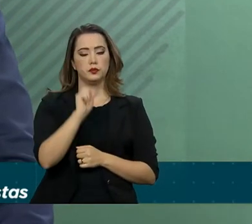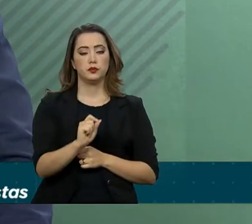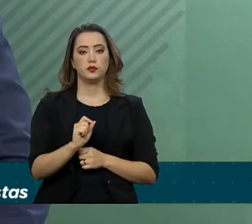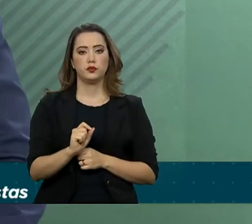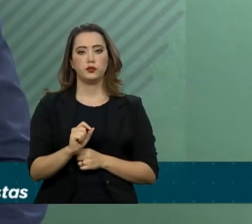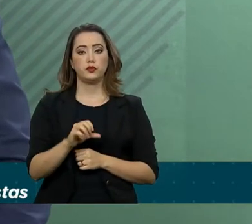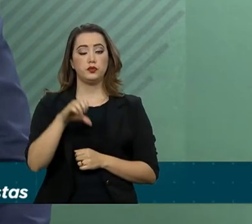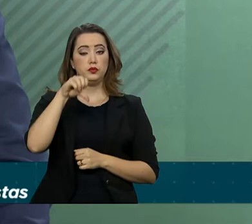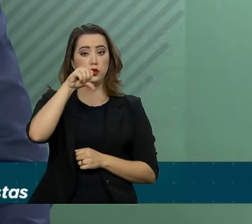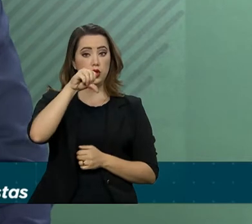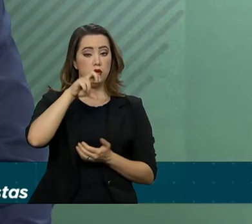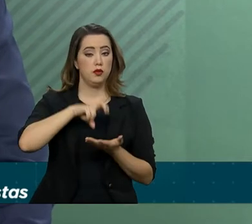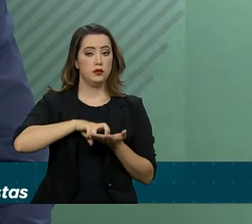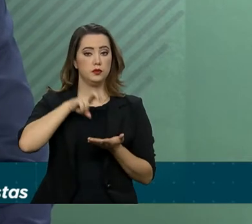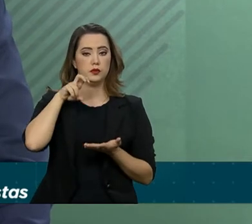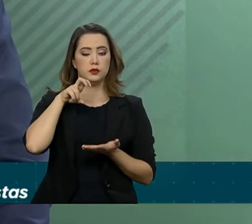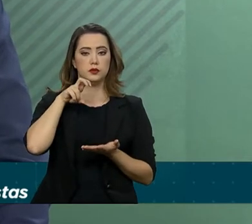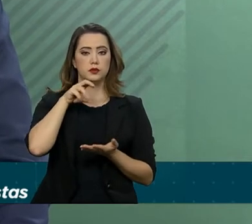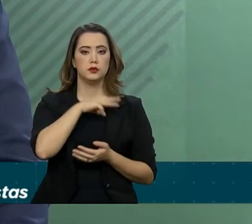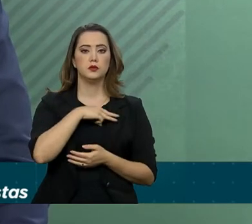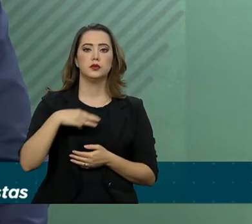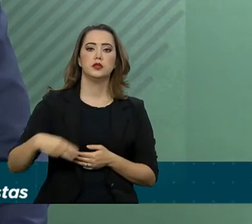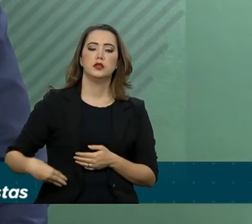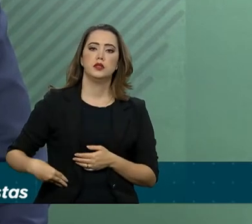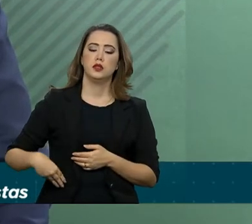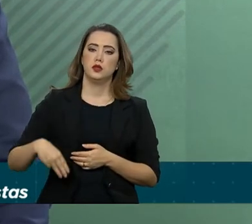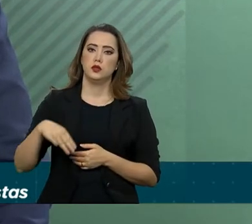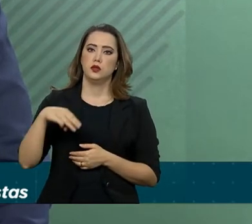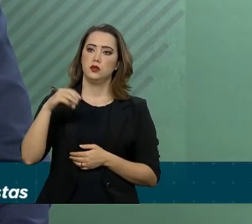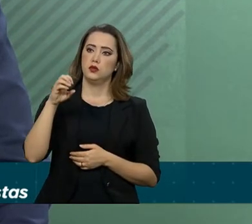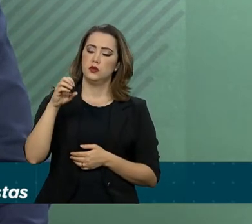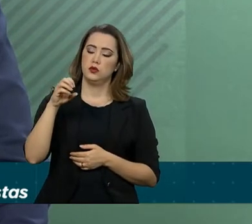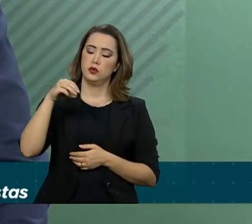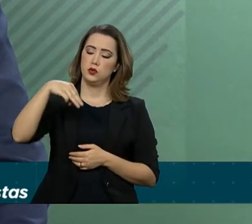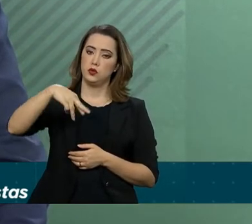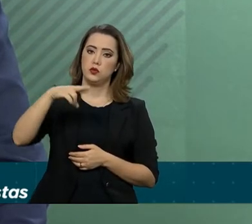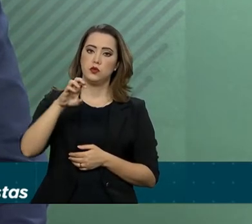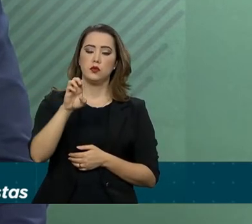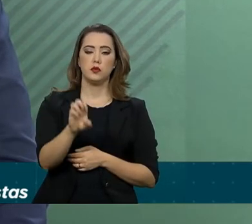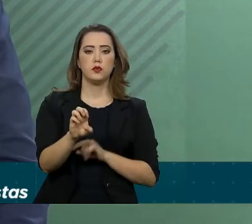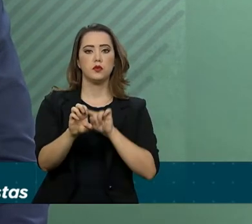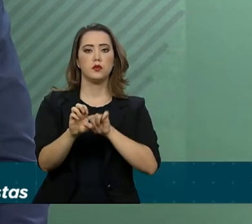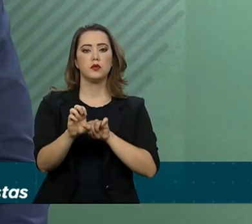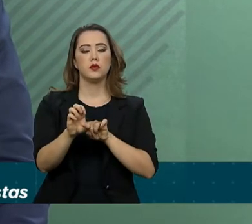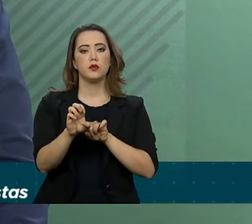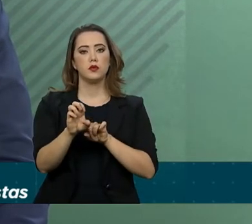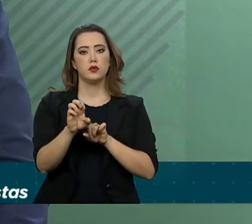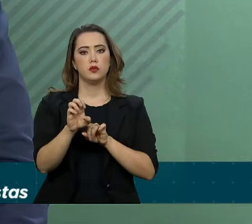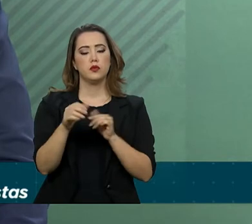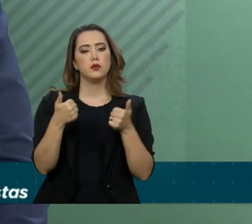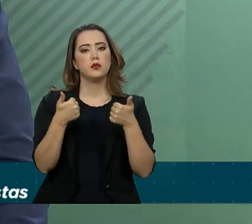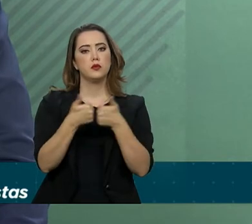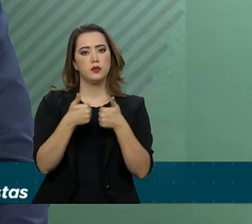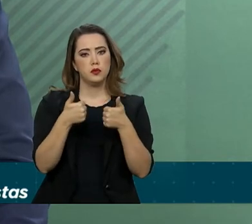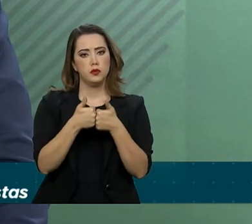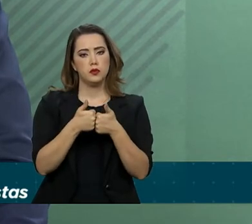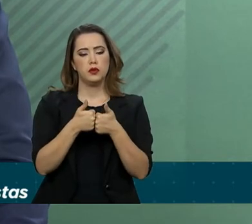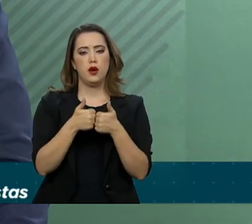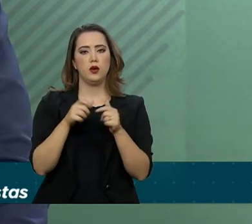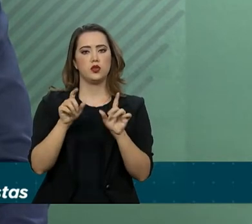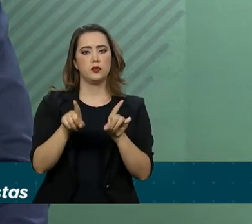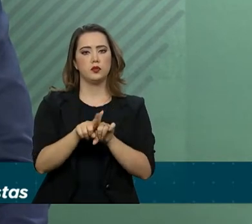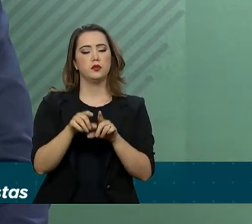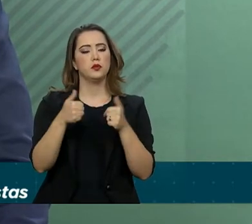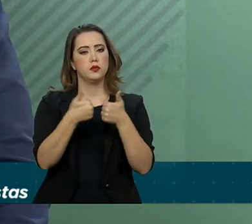Às nove horas, ministro Ernesto Araújo, das relações exteriores, acompanhado do senhor Von